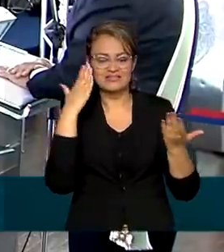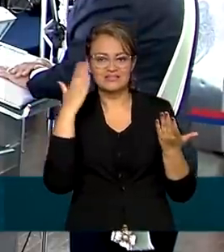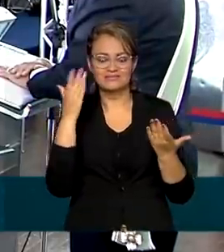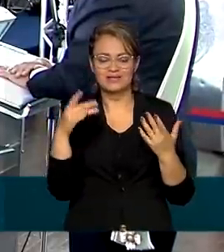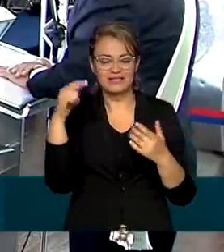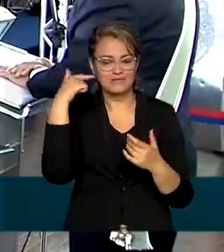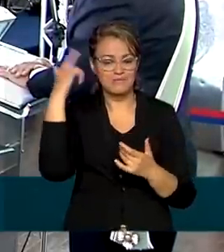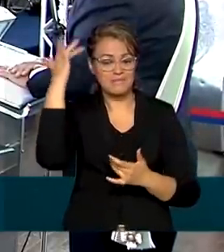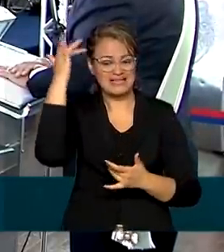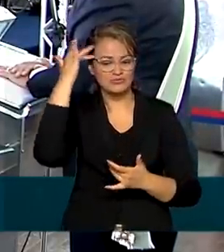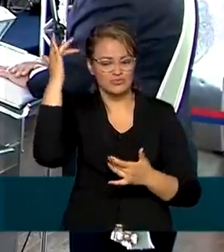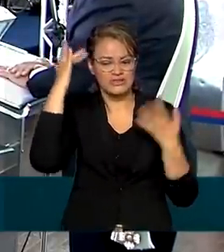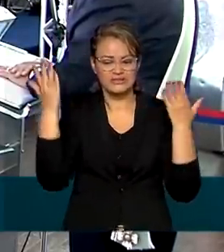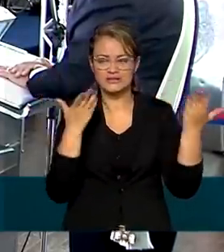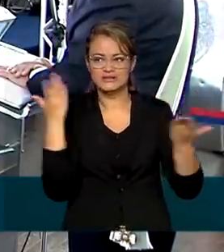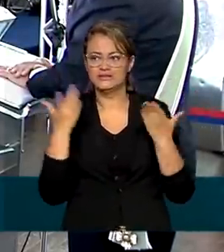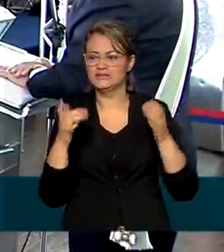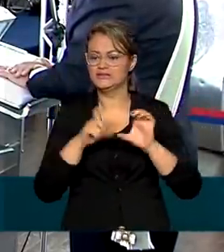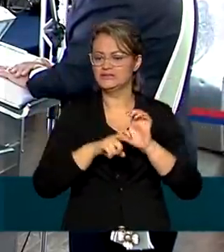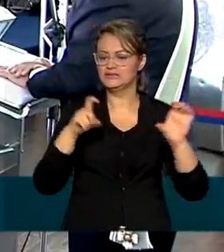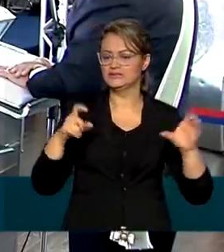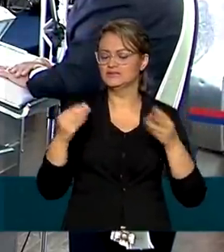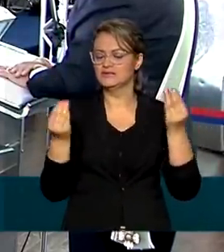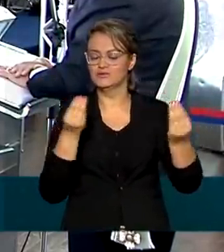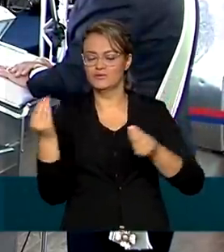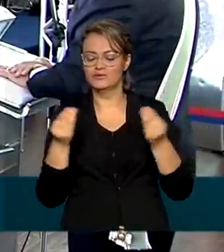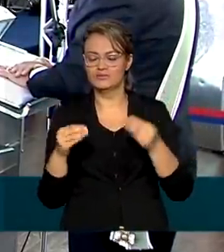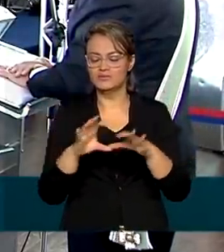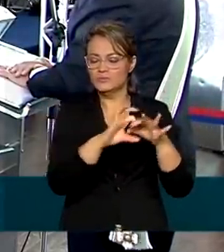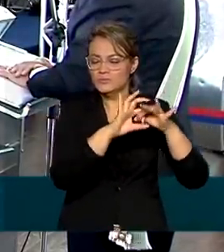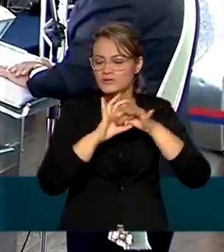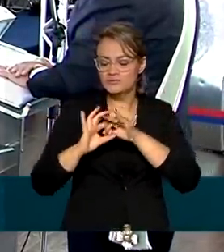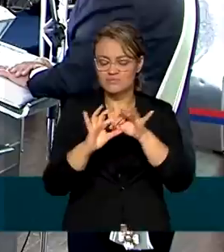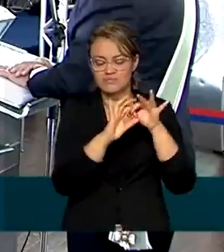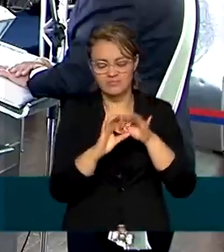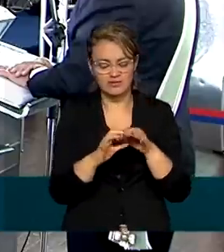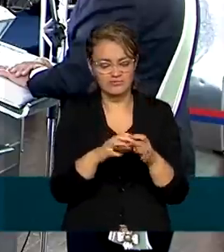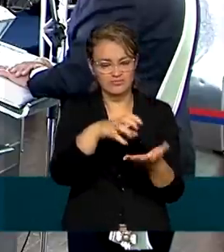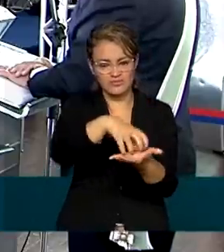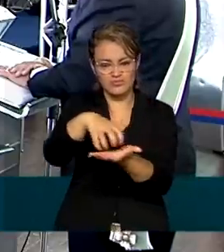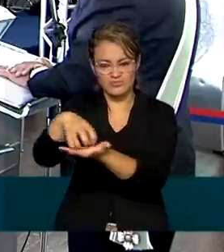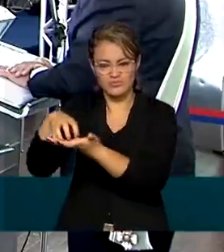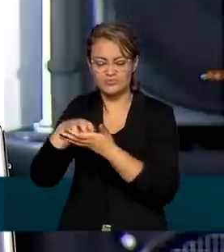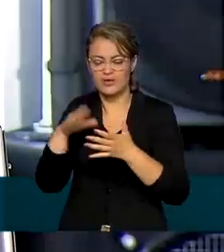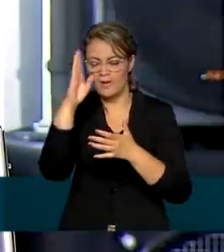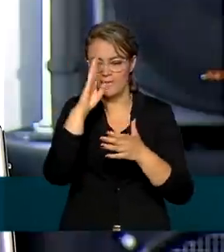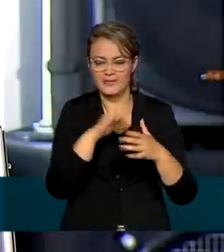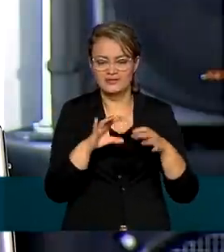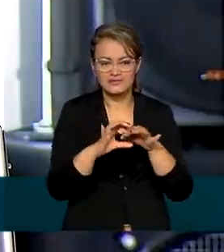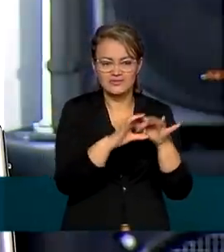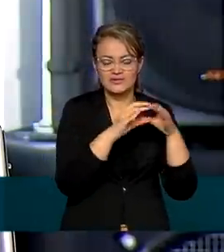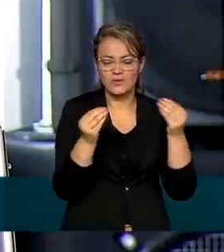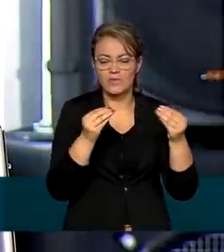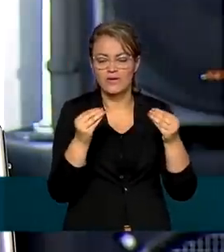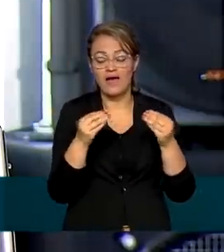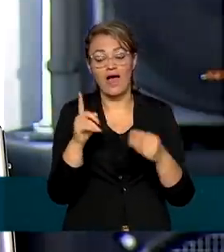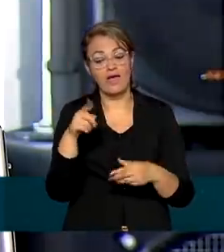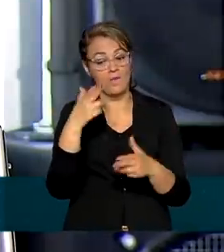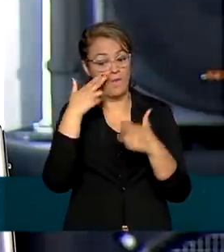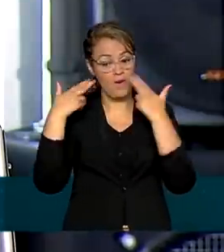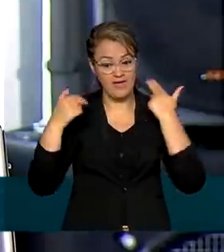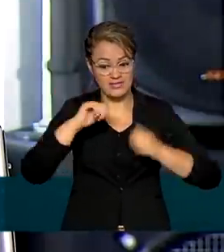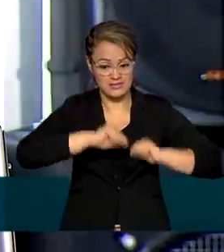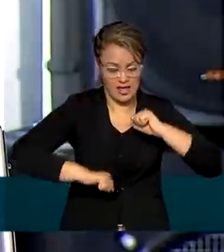a maturidade, a independência e a harmonia das instituições democráticas brasileiras. O Exército,